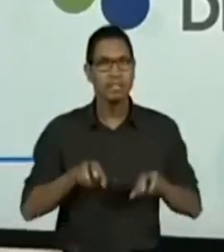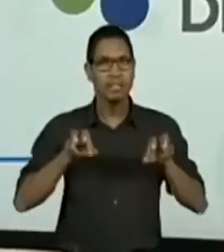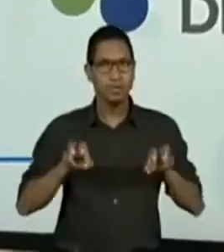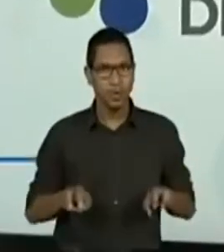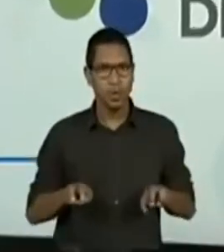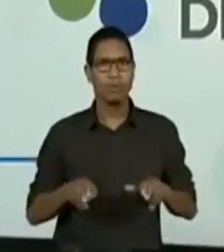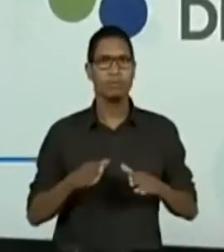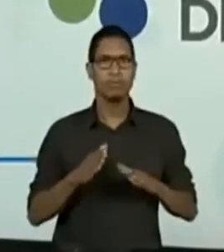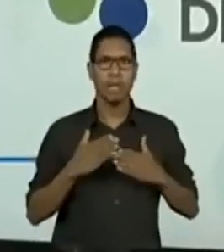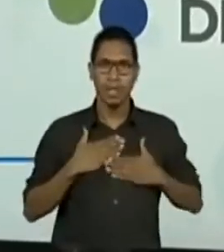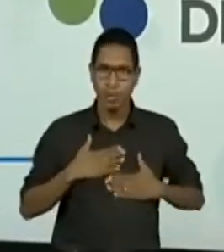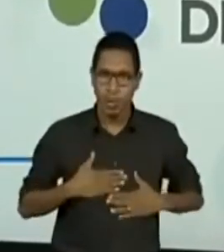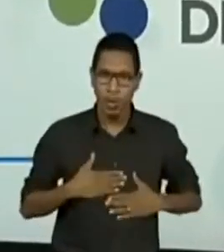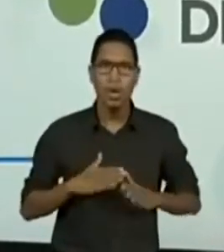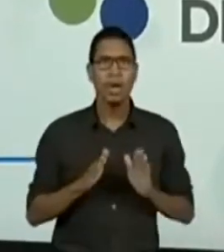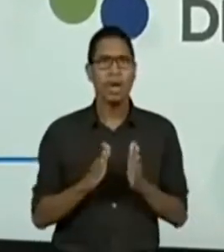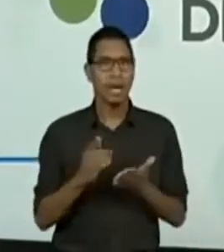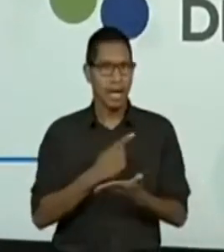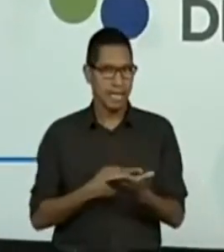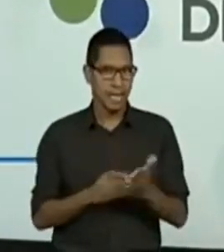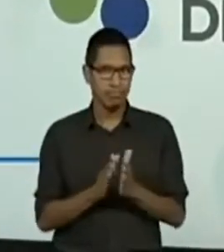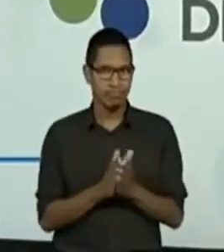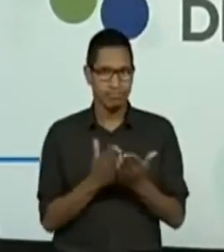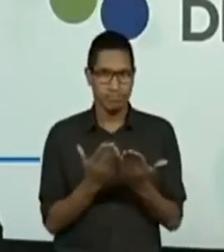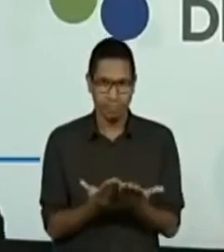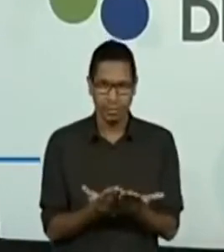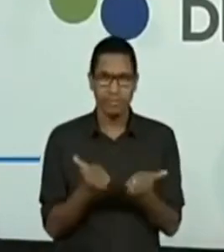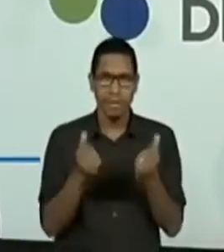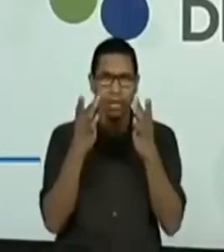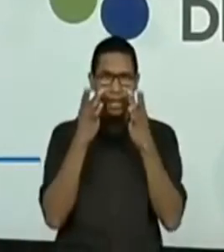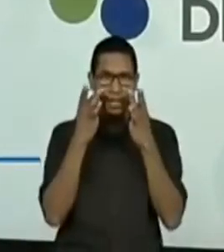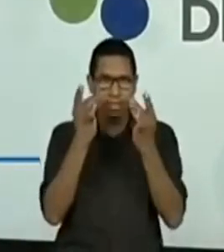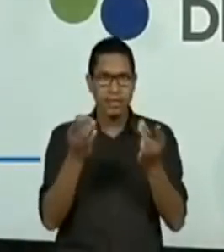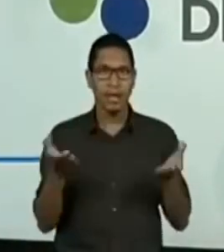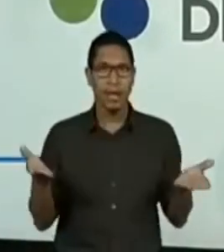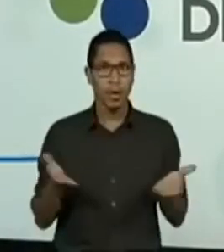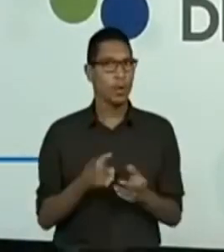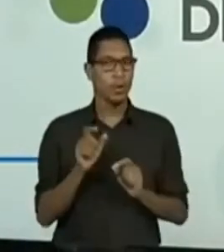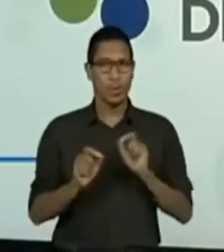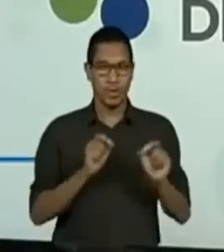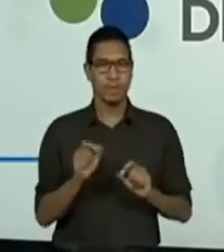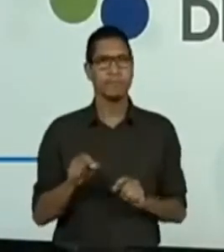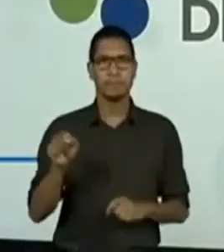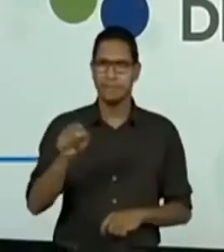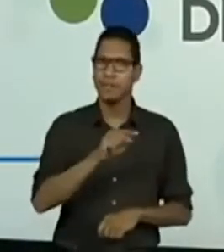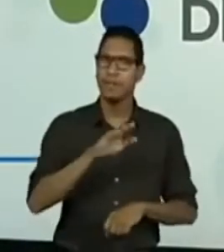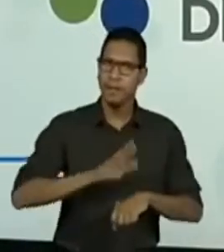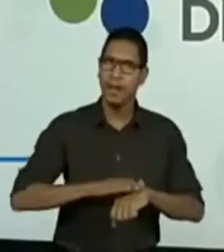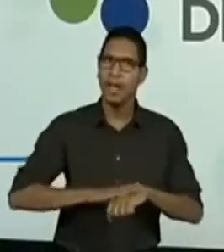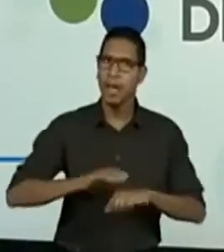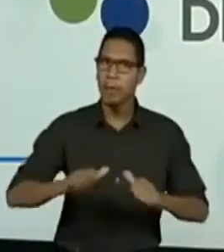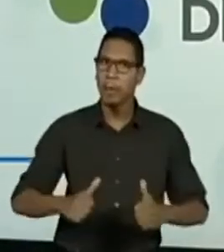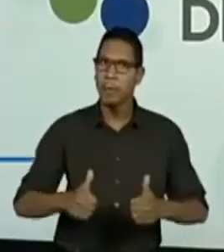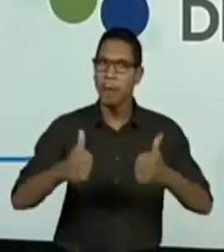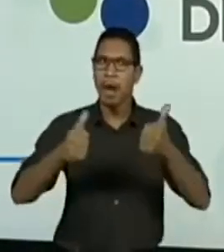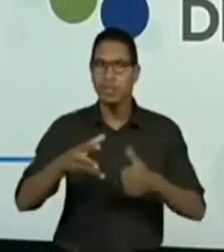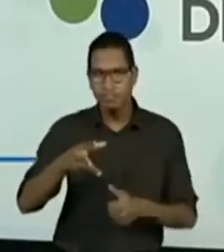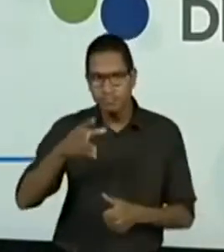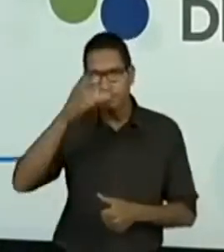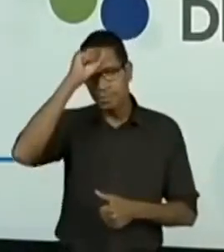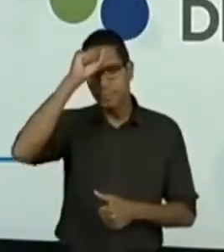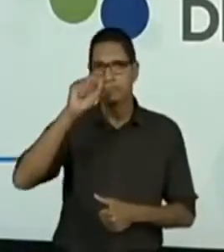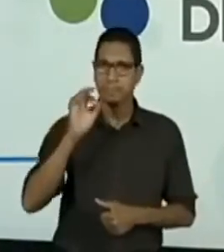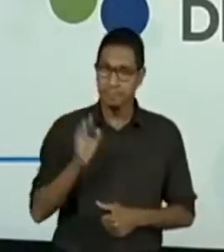relaxado, caderninho aberto, né? E prestando atenção para a melhoria de vocês mesmos, que isso aqui só